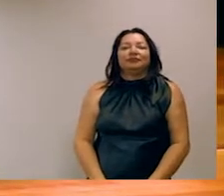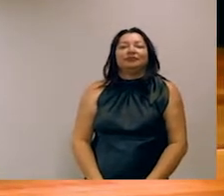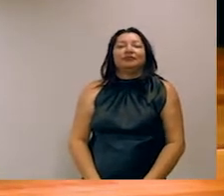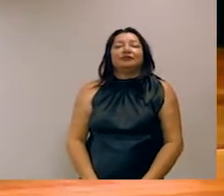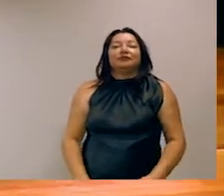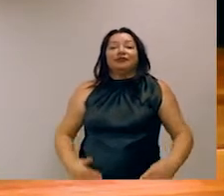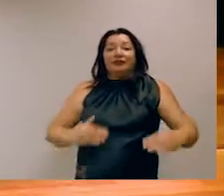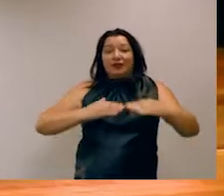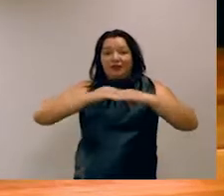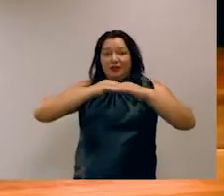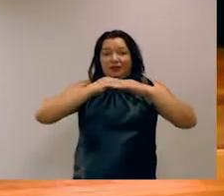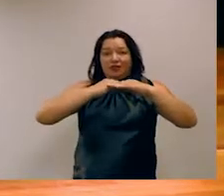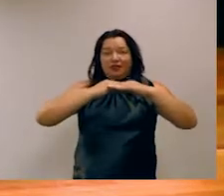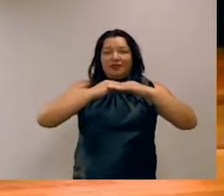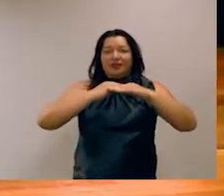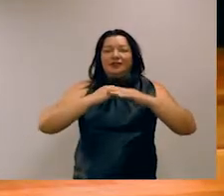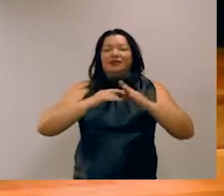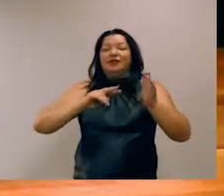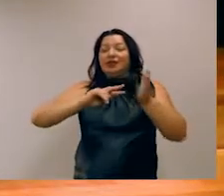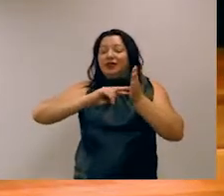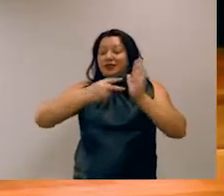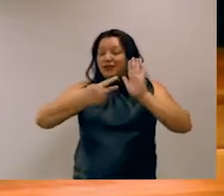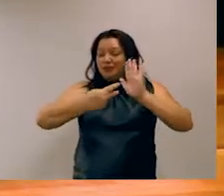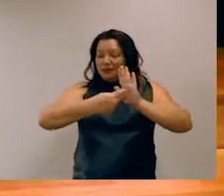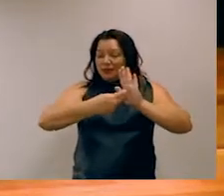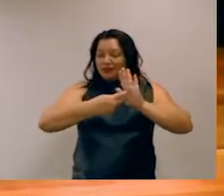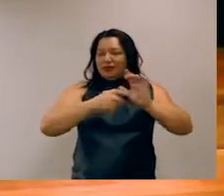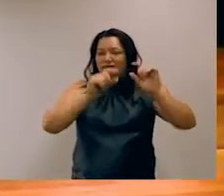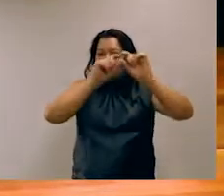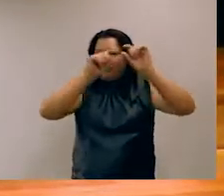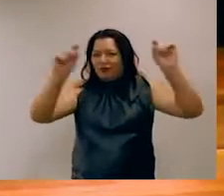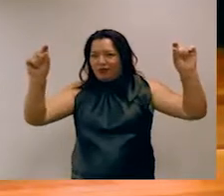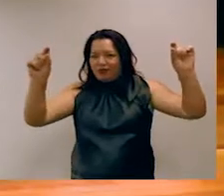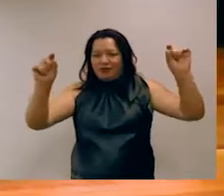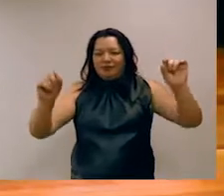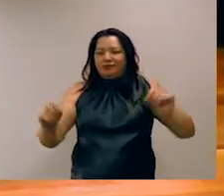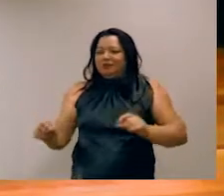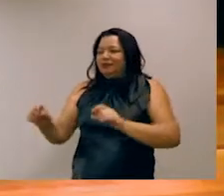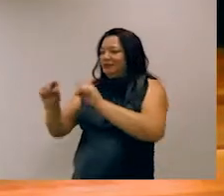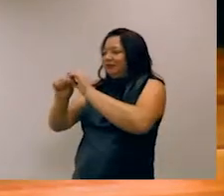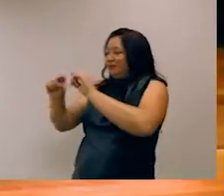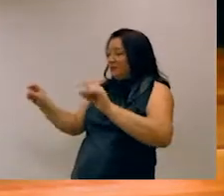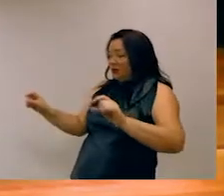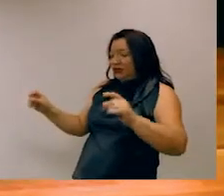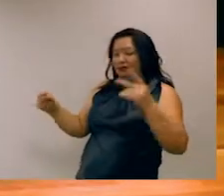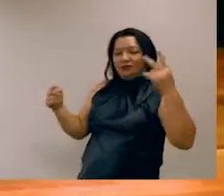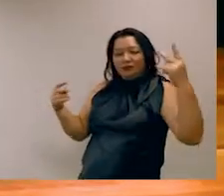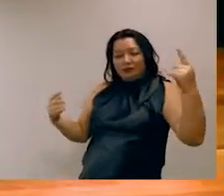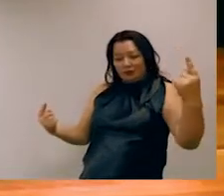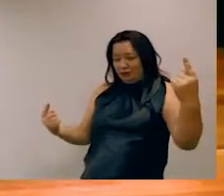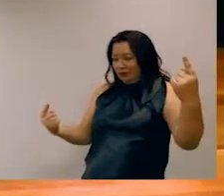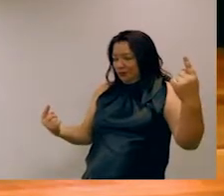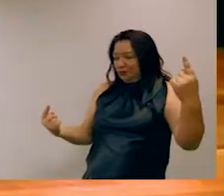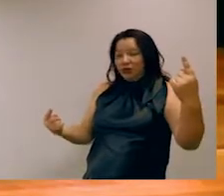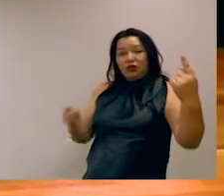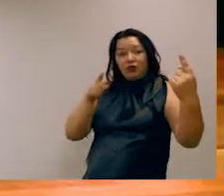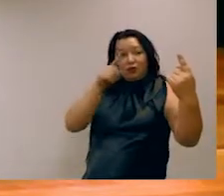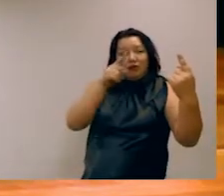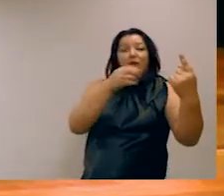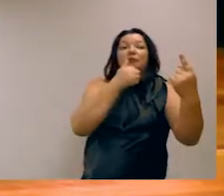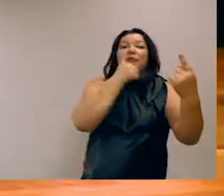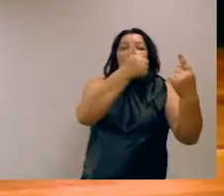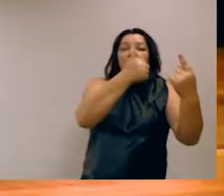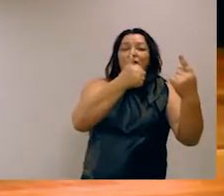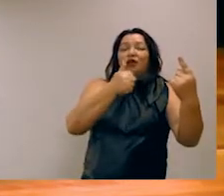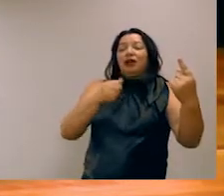semântica entre frases. Aí, basicamente, você pega uma frase, selecionada aleatoriamente de um corpus bem escrito, e você cria uma paráfrase